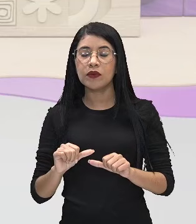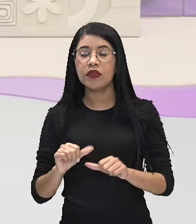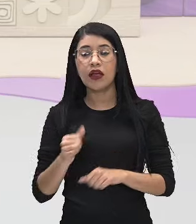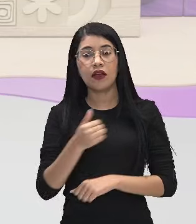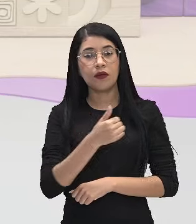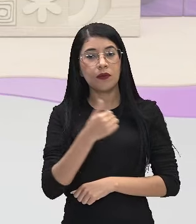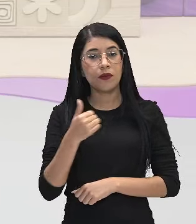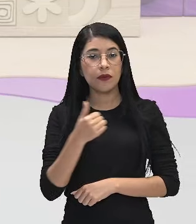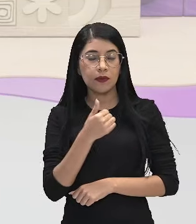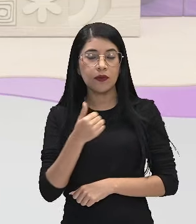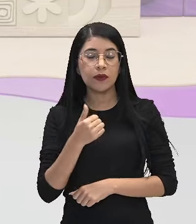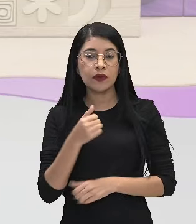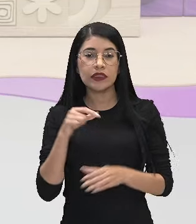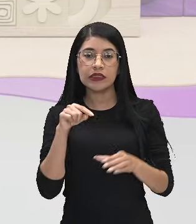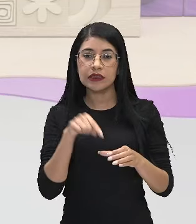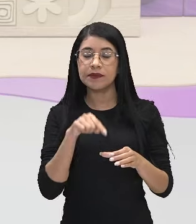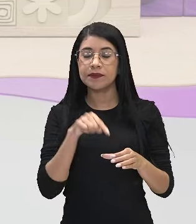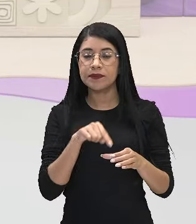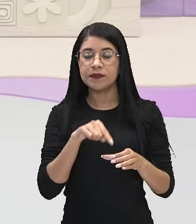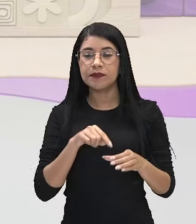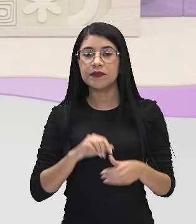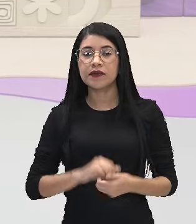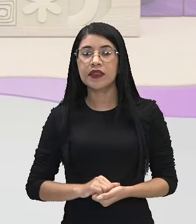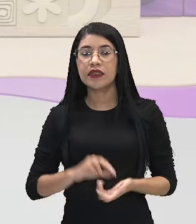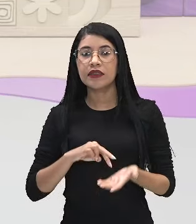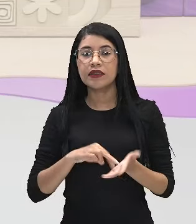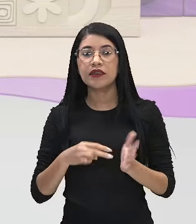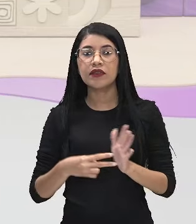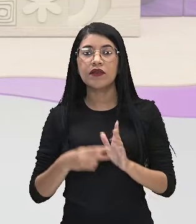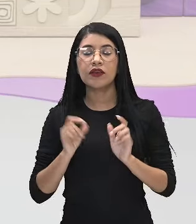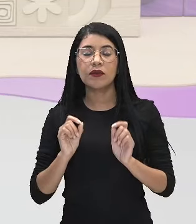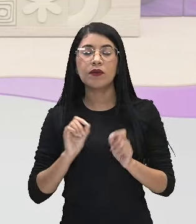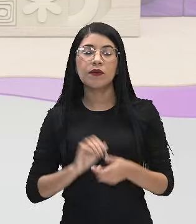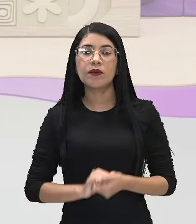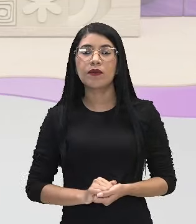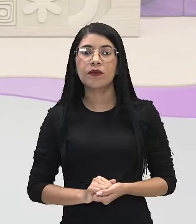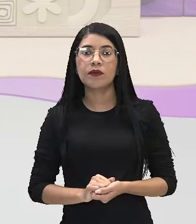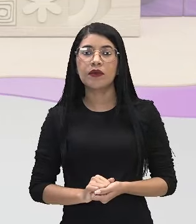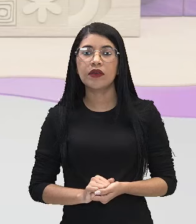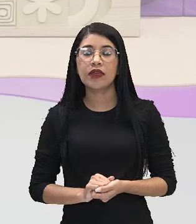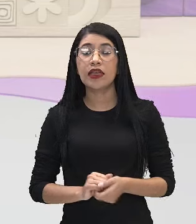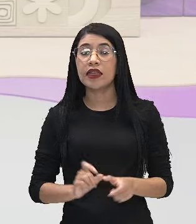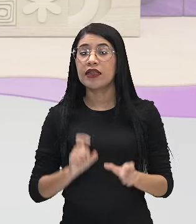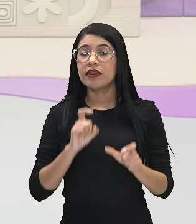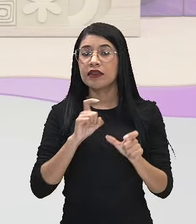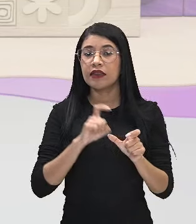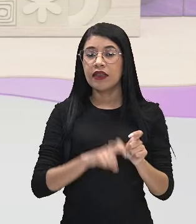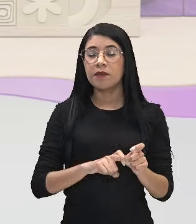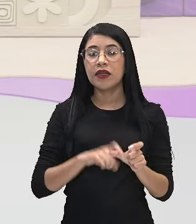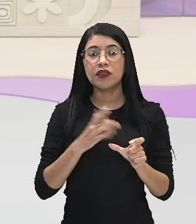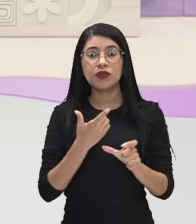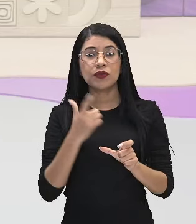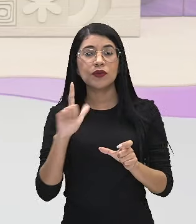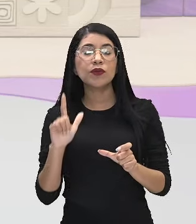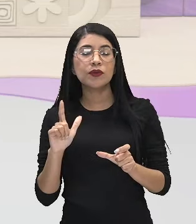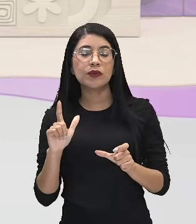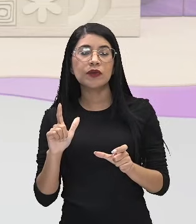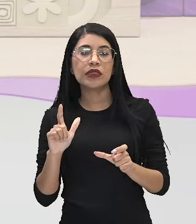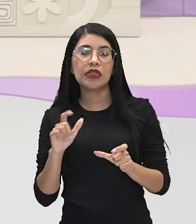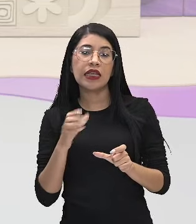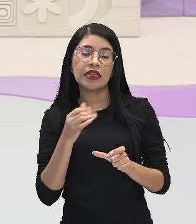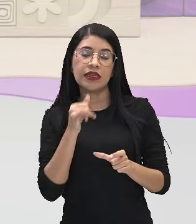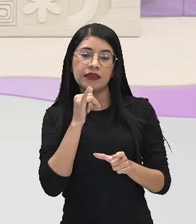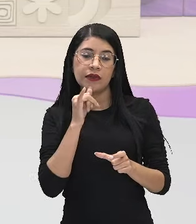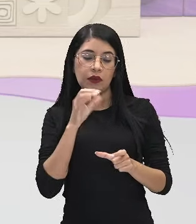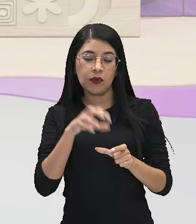ou 11 bolas na urna, né? Então, isso seria um evento que está dependendo do outro. Se eu retirar a primeira bola,